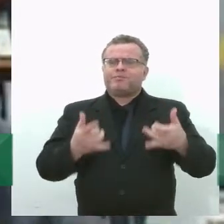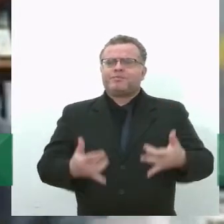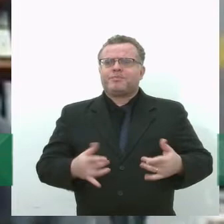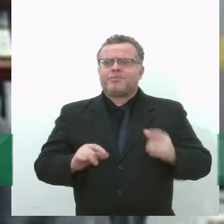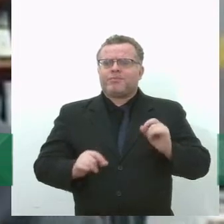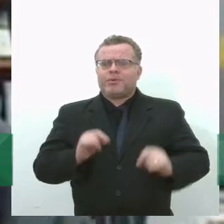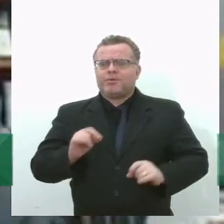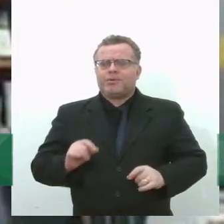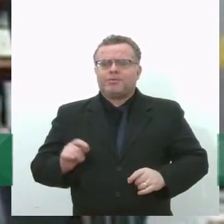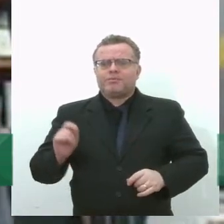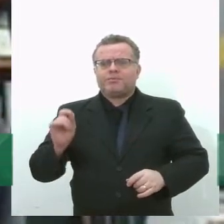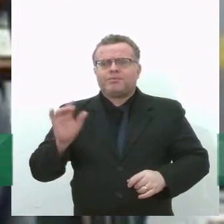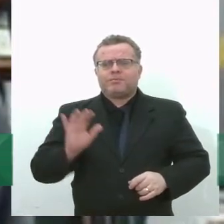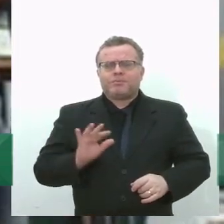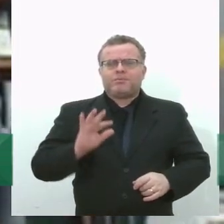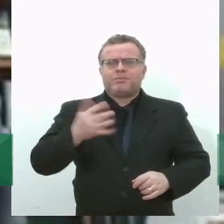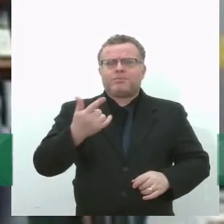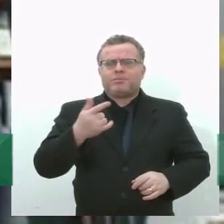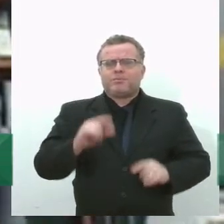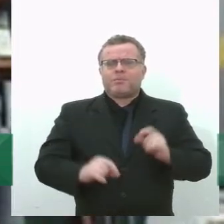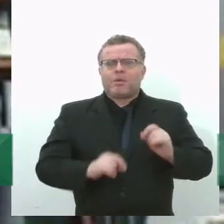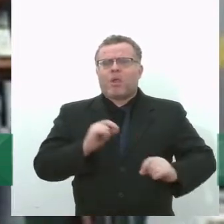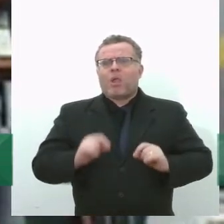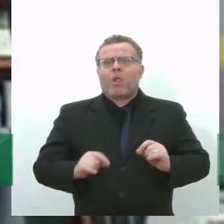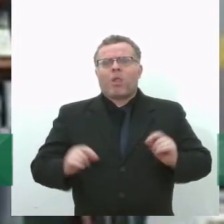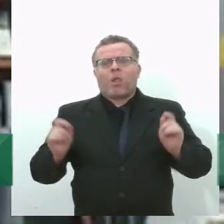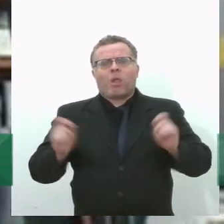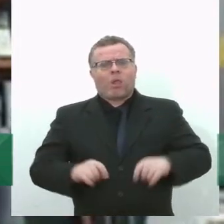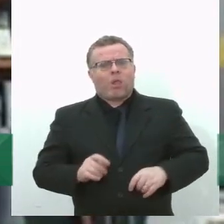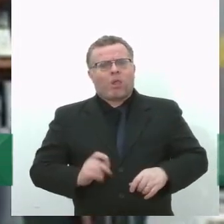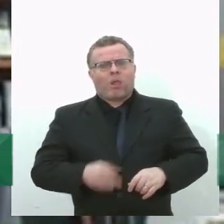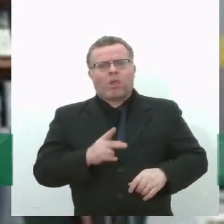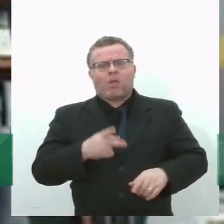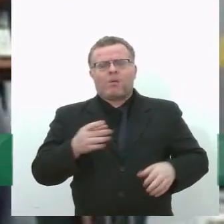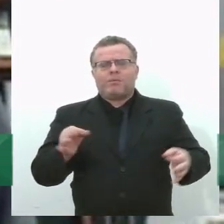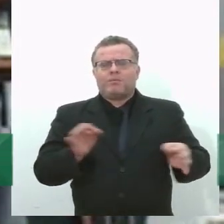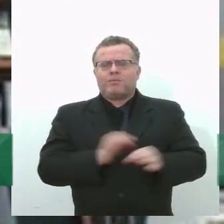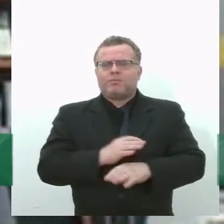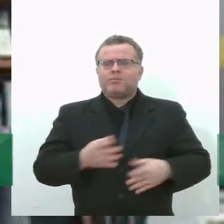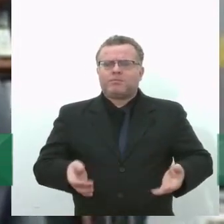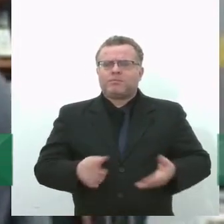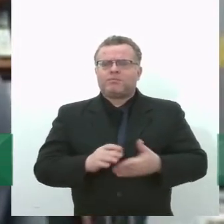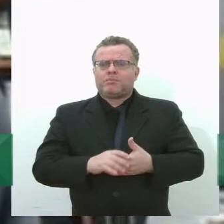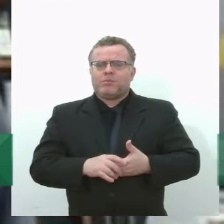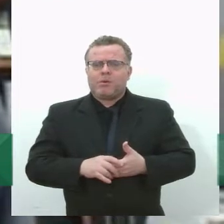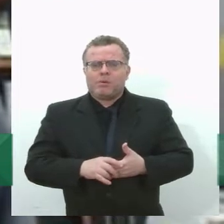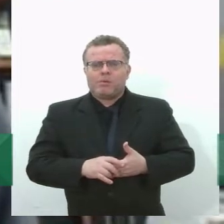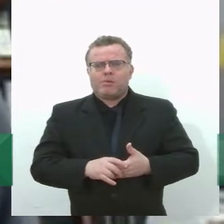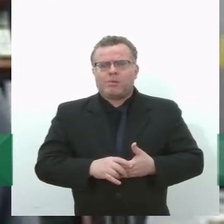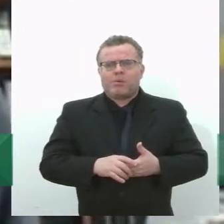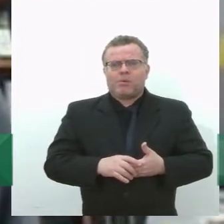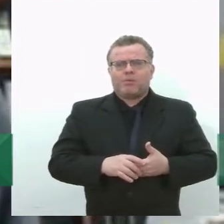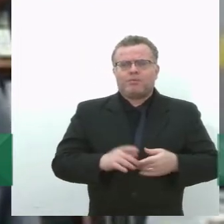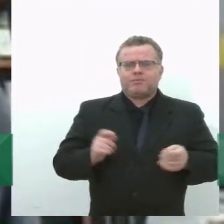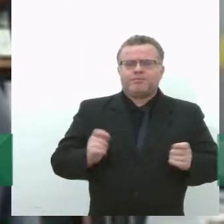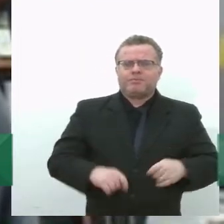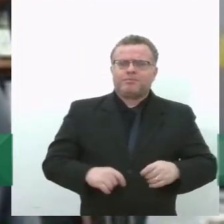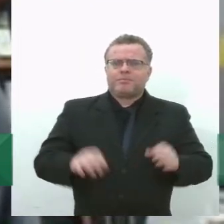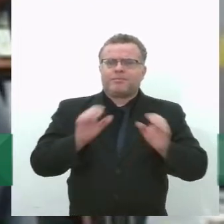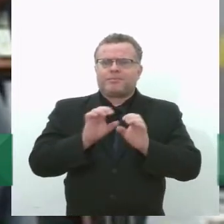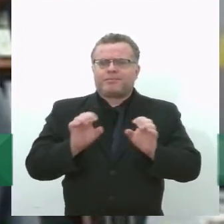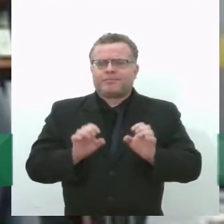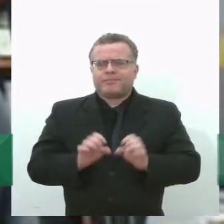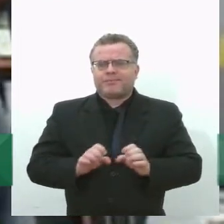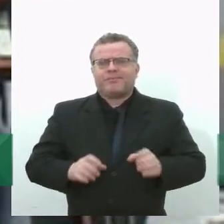sendo, a maneira que ele está hoje, né? Como saiu da Comissão de Infraestrutura do Senado,